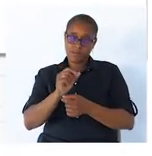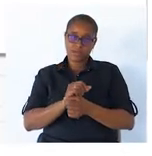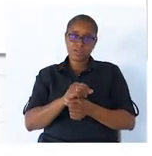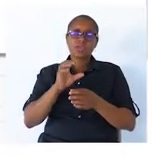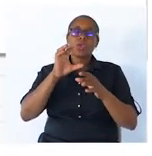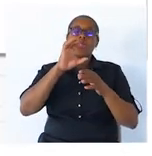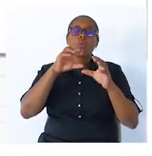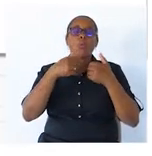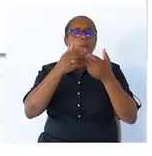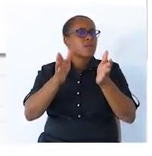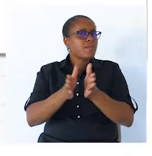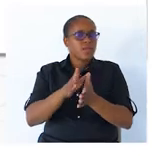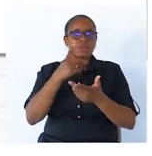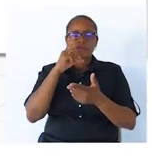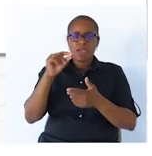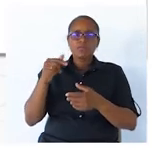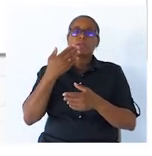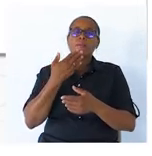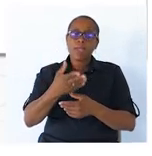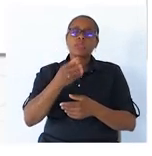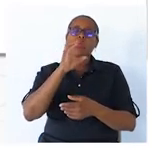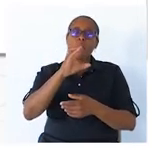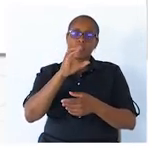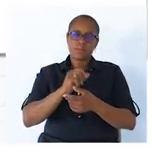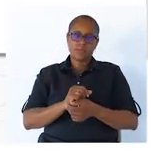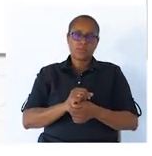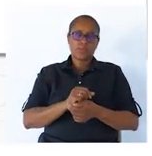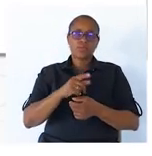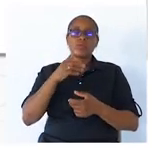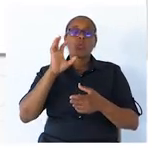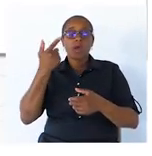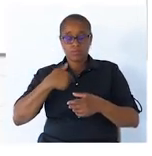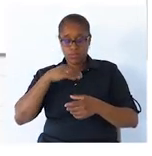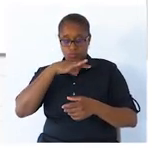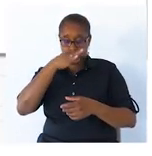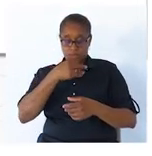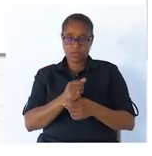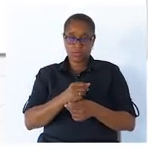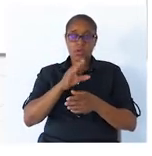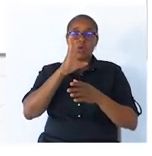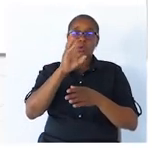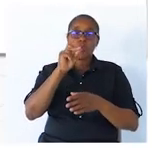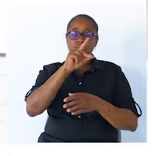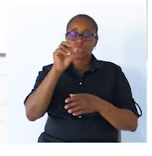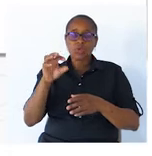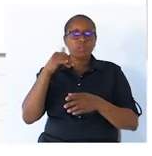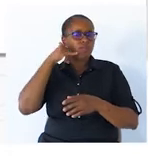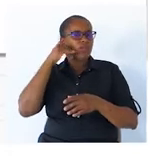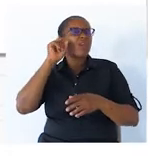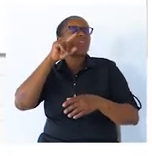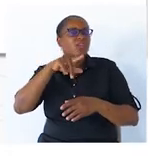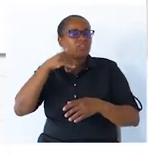que complementam. Há verbos que pedem complemento. Quando eu digo. O João telefonou. Quem